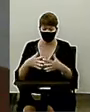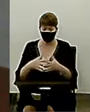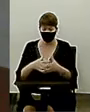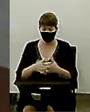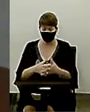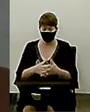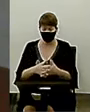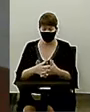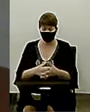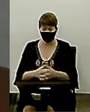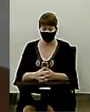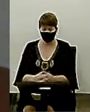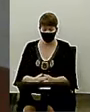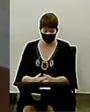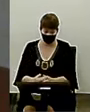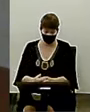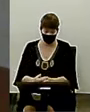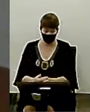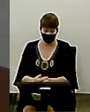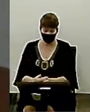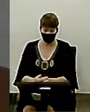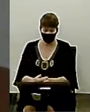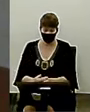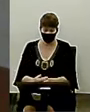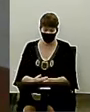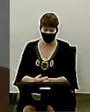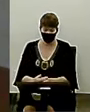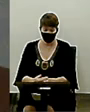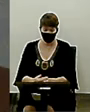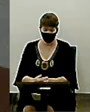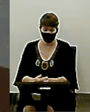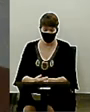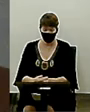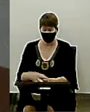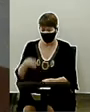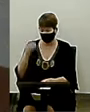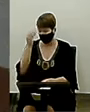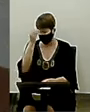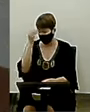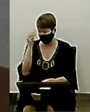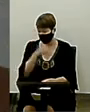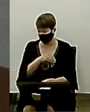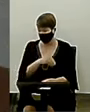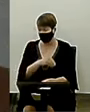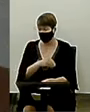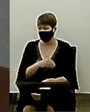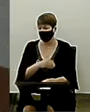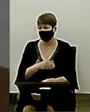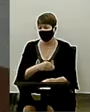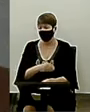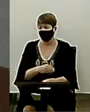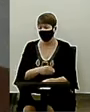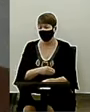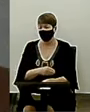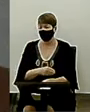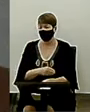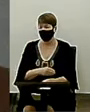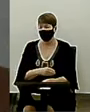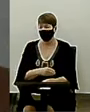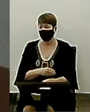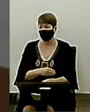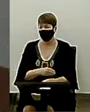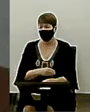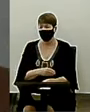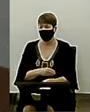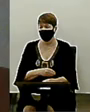Isso aqui custou o meu doutorado, para os irmãos terem uma ideia. Eu desisti do doutorado para terminar de escrever esse livro. Senão não dava